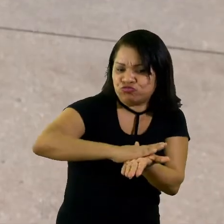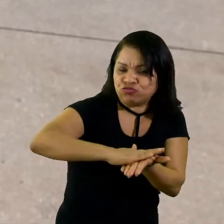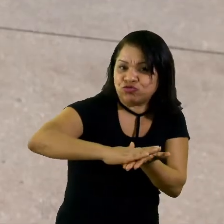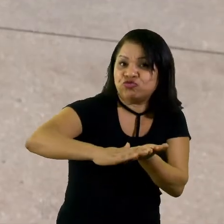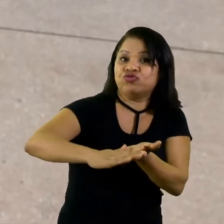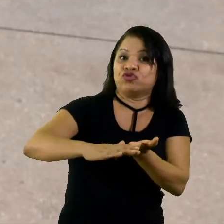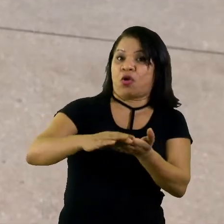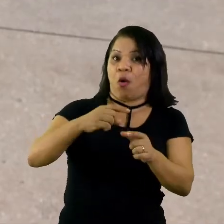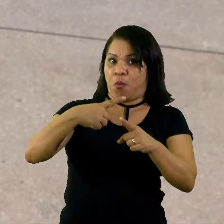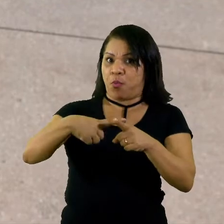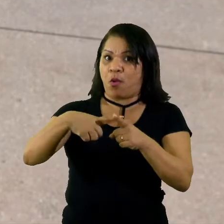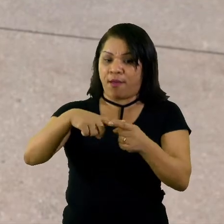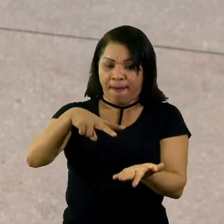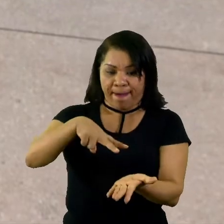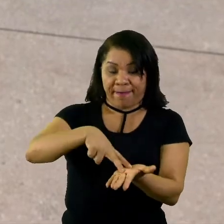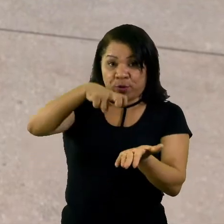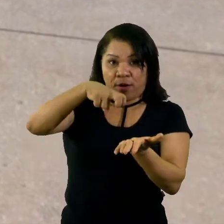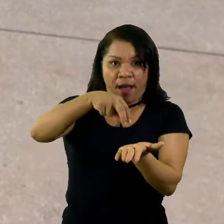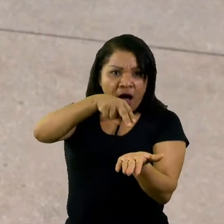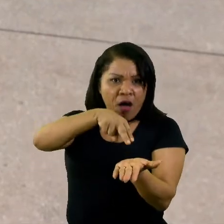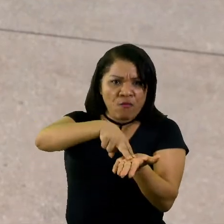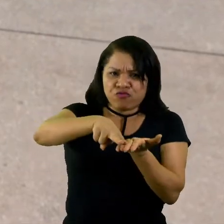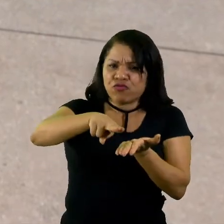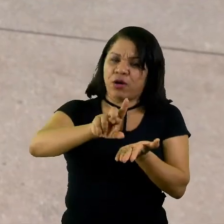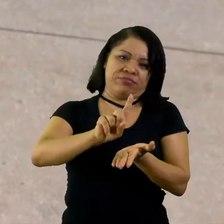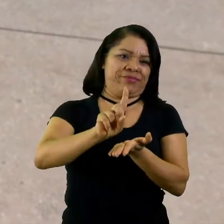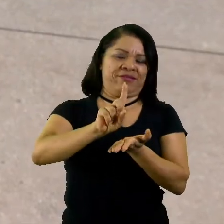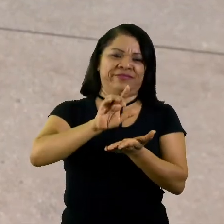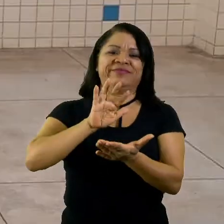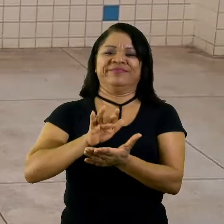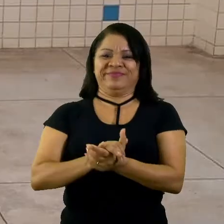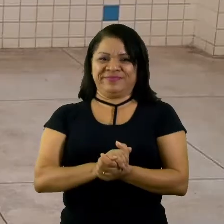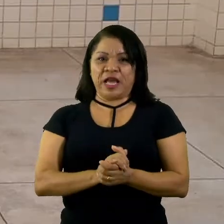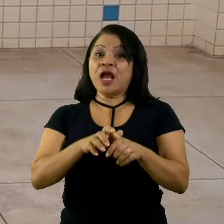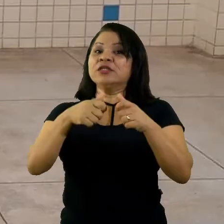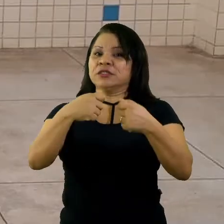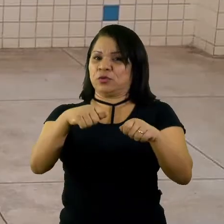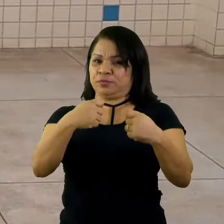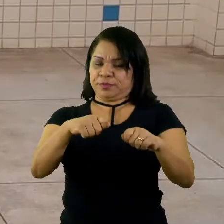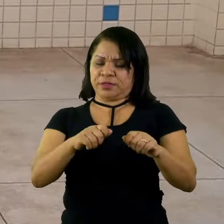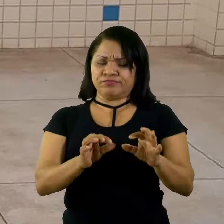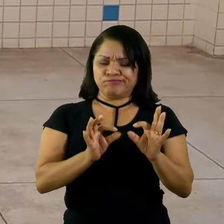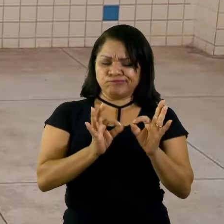você não vai escorregar. Vou colar aqui bem, para ficar bem firme.